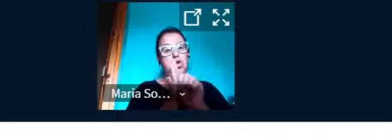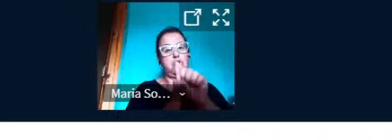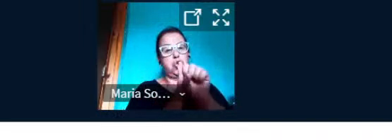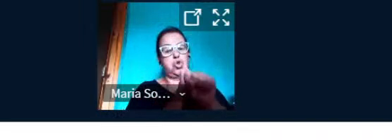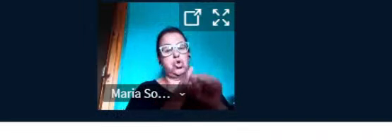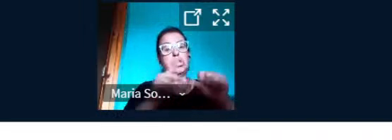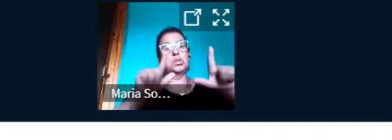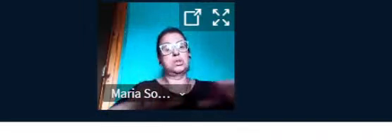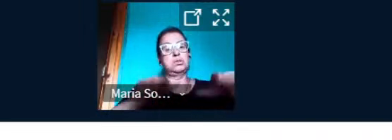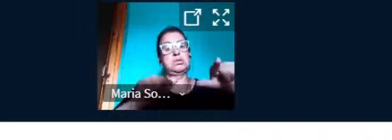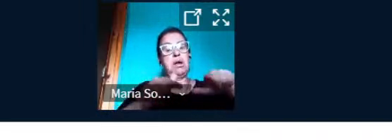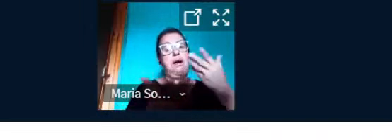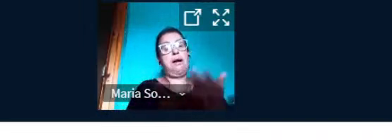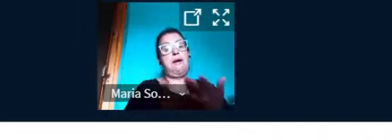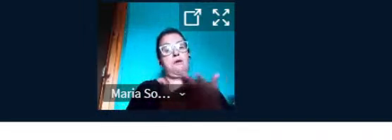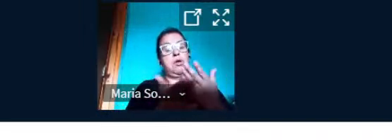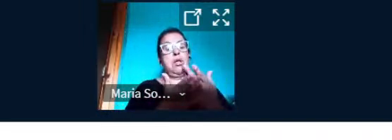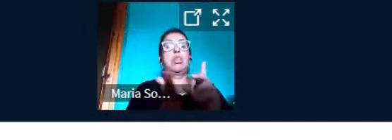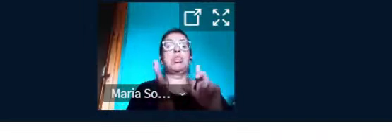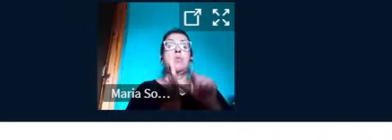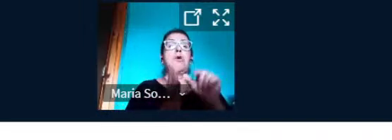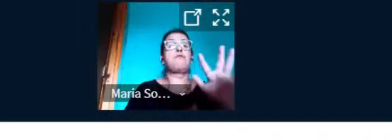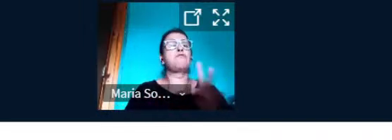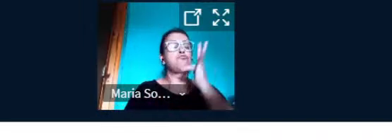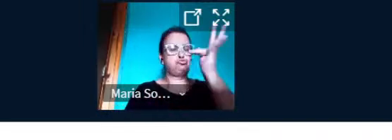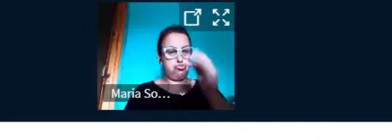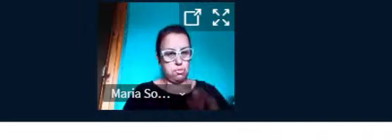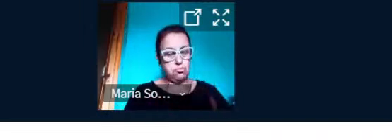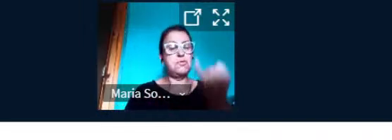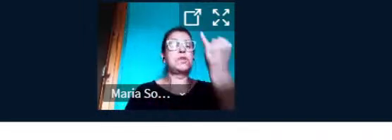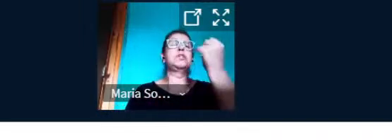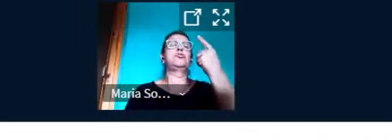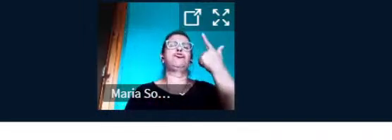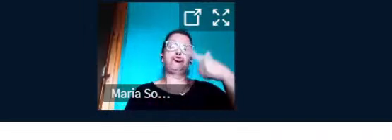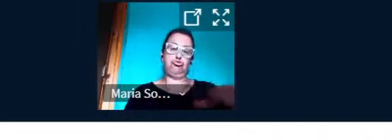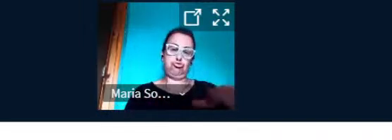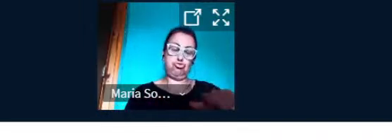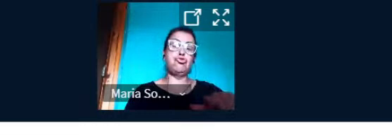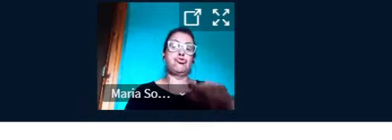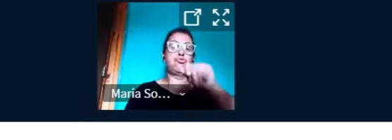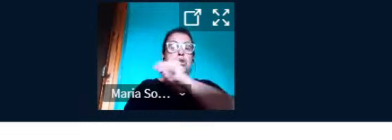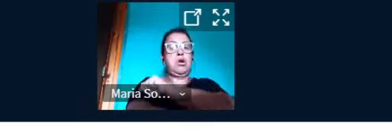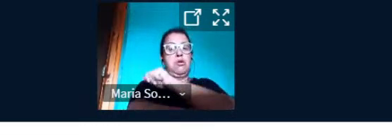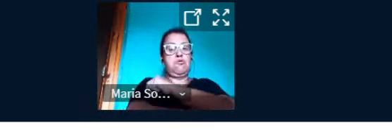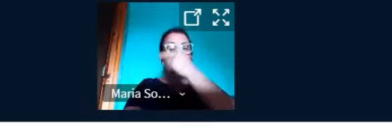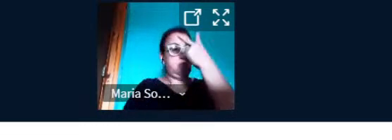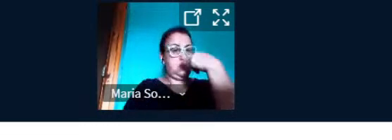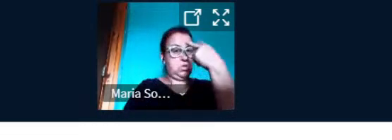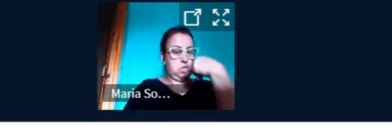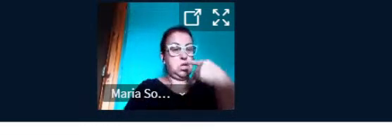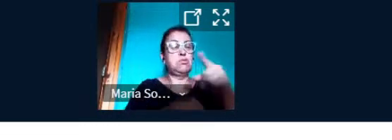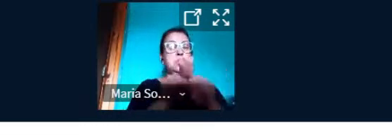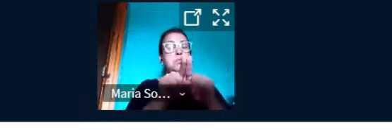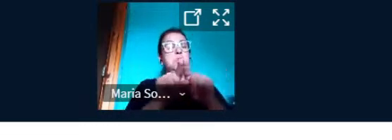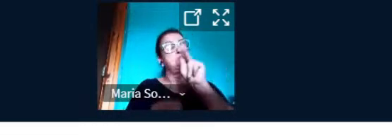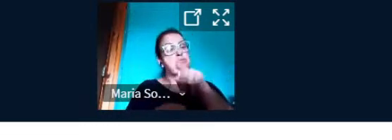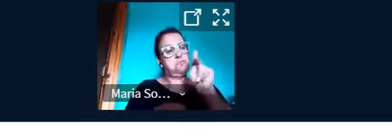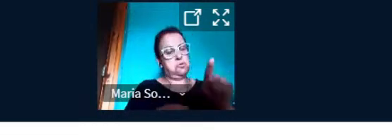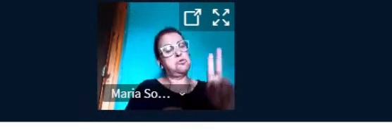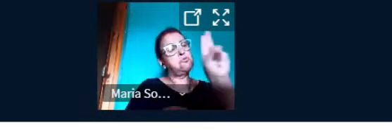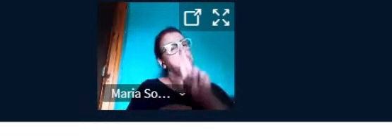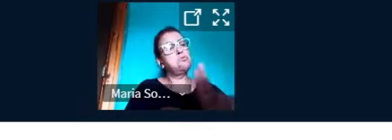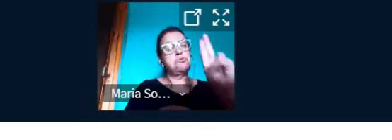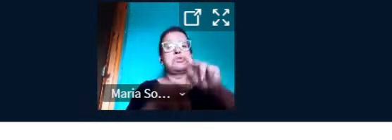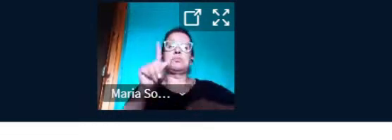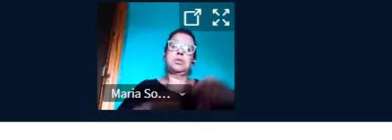reaproveitado por outros estudantes cegos e seus professores. Ao lado, temos uma imagem do local dentro do Google